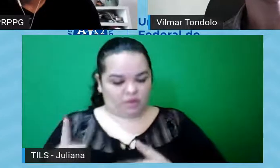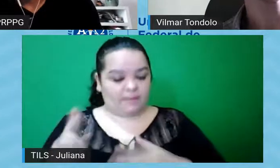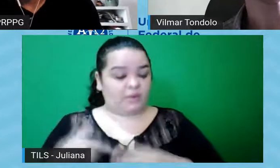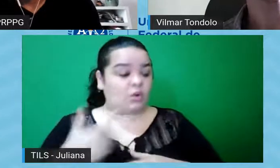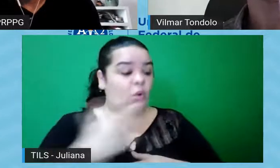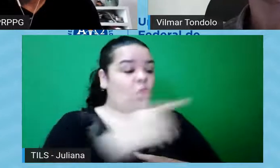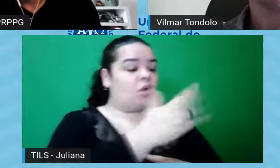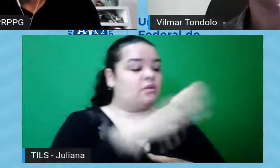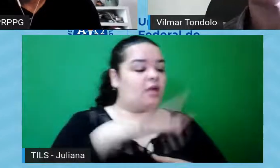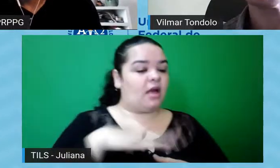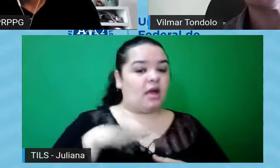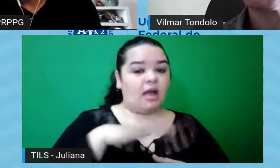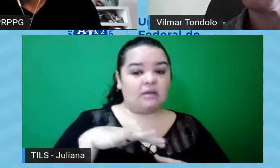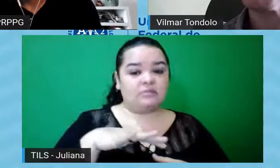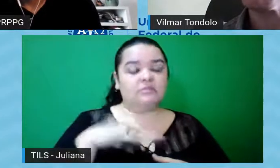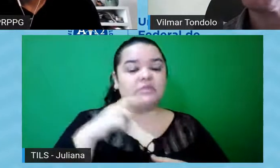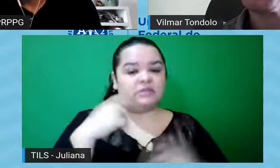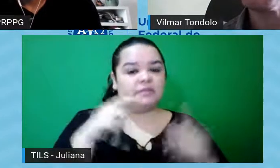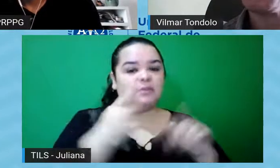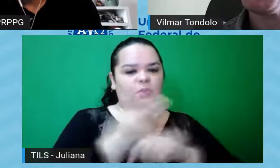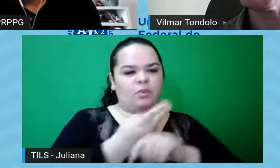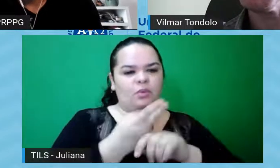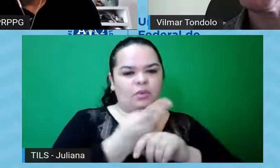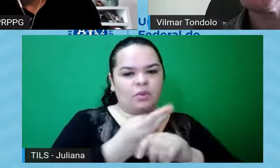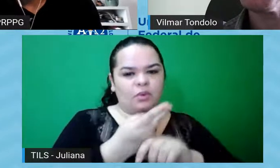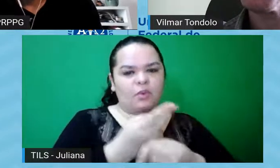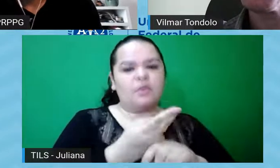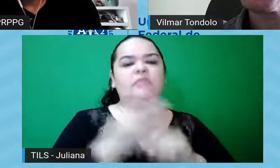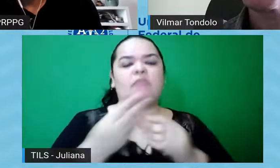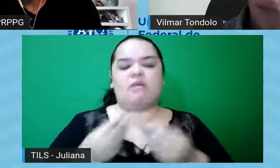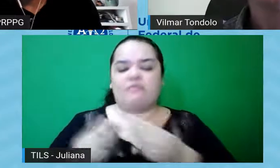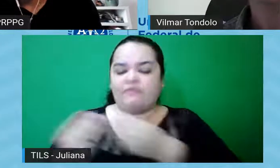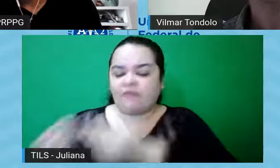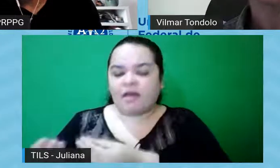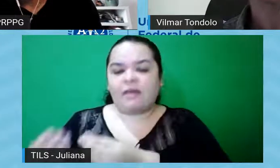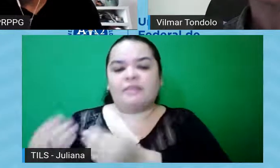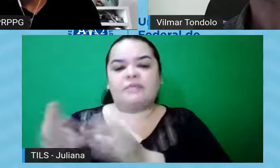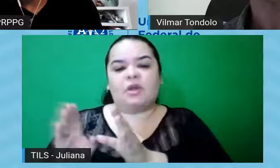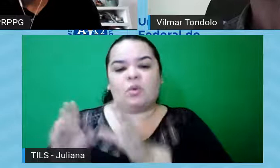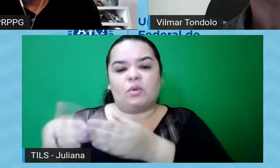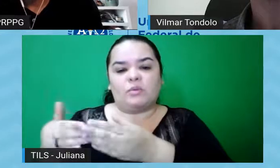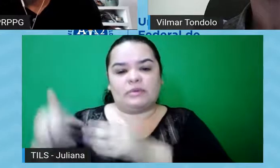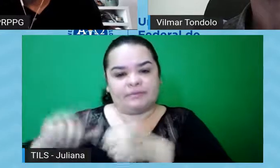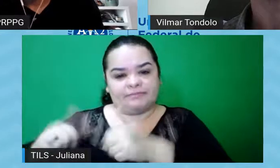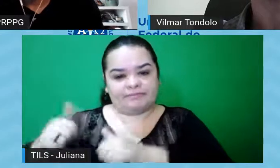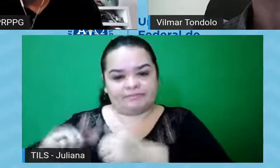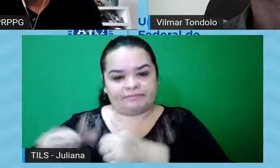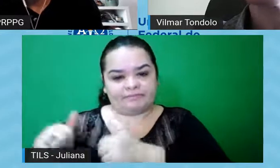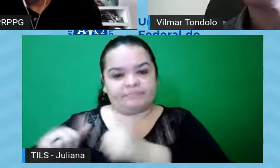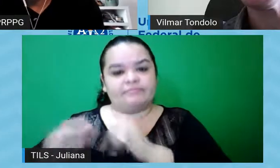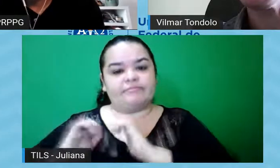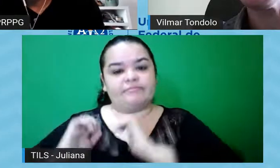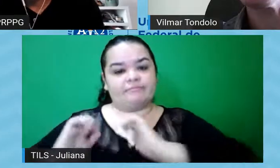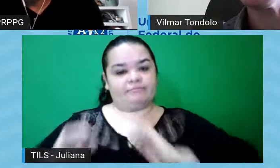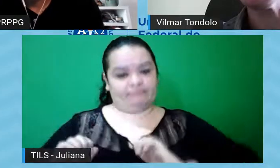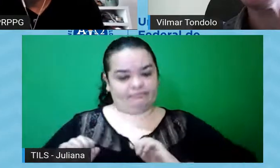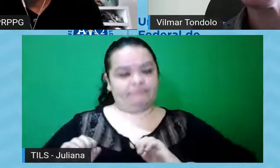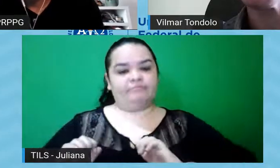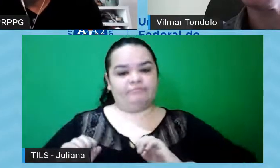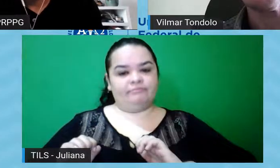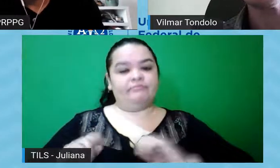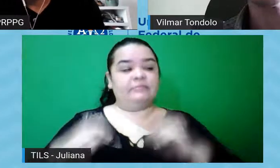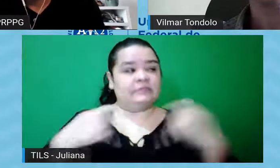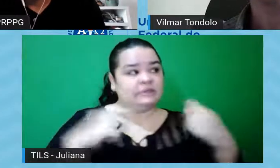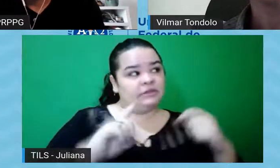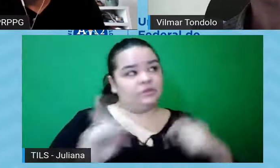expediente de enviar os projetos, né, para os comitês de ética, para dentro da necessidade, se o projeto, ele requer ou não.